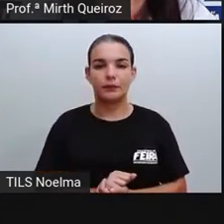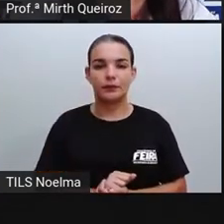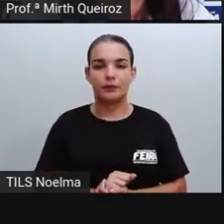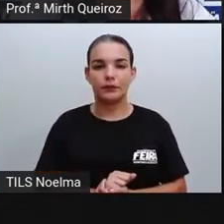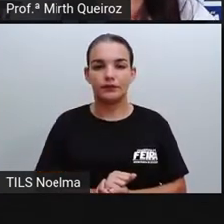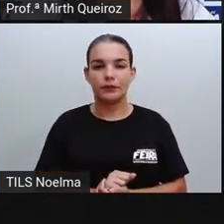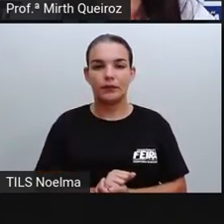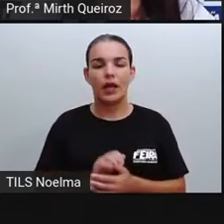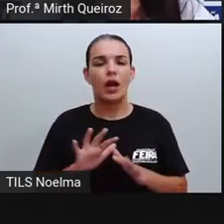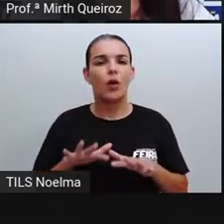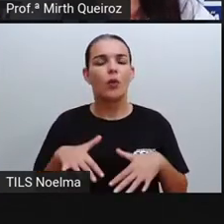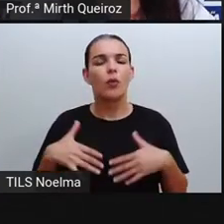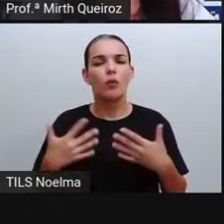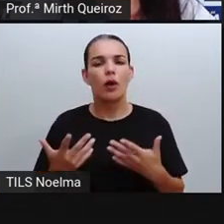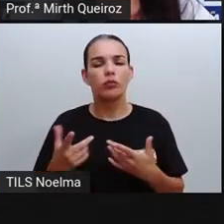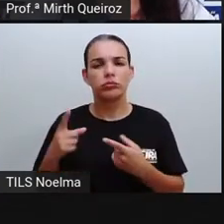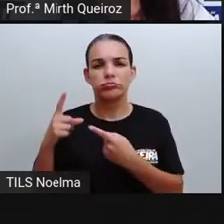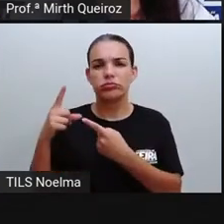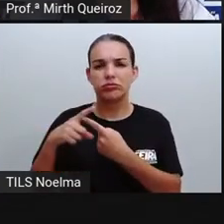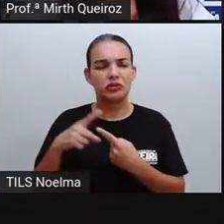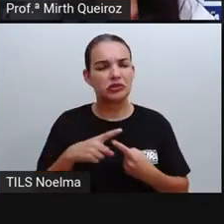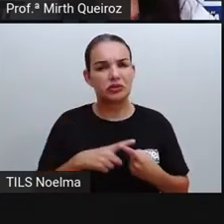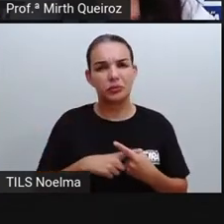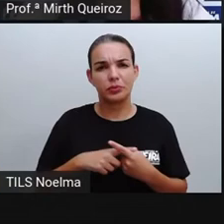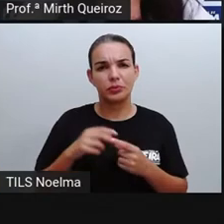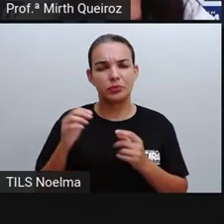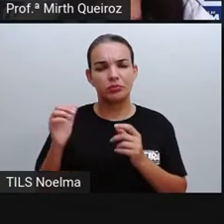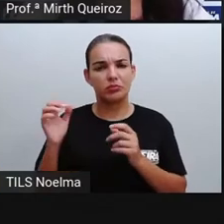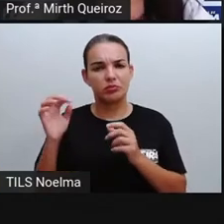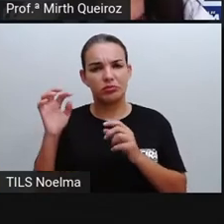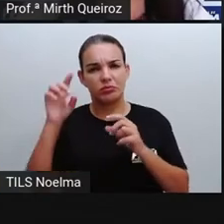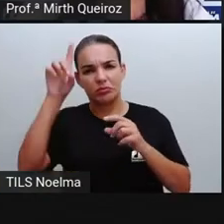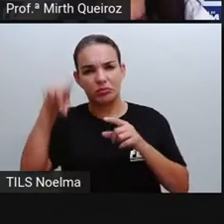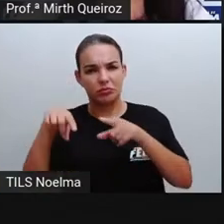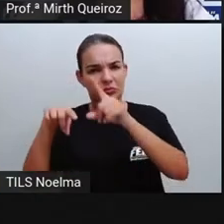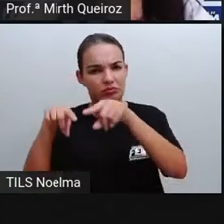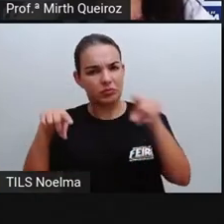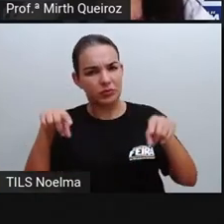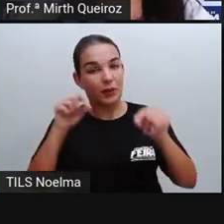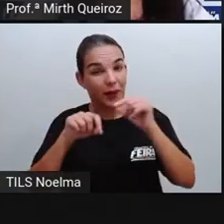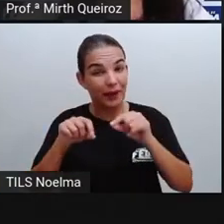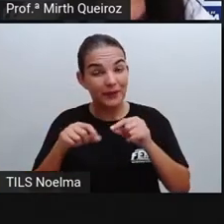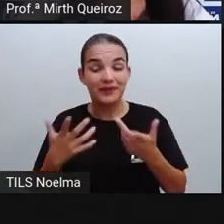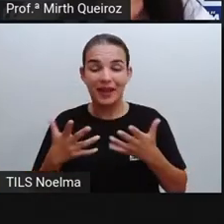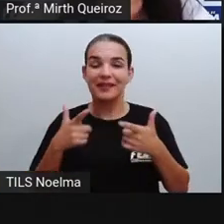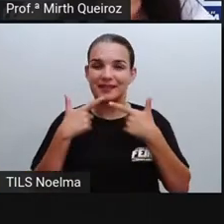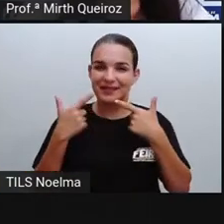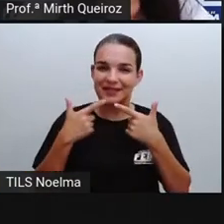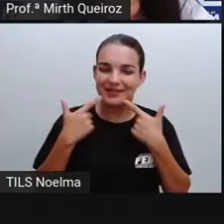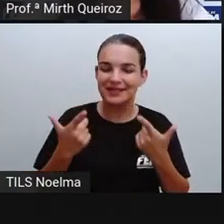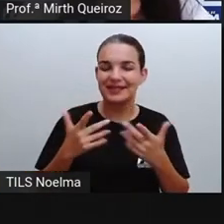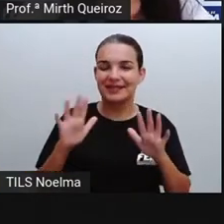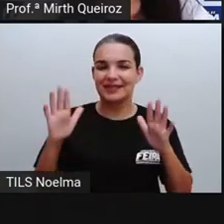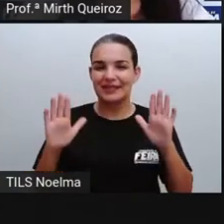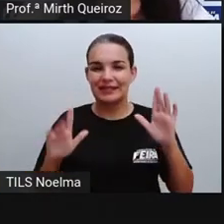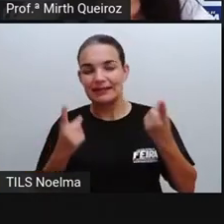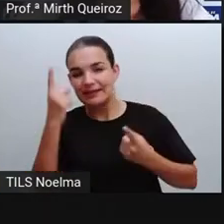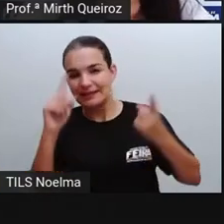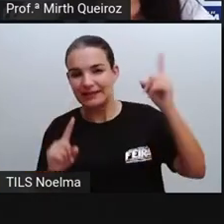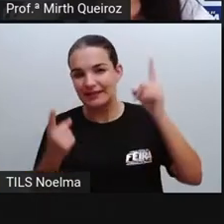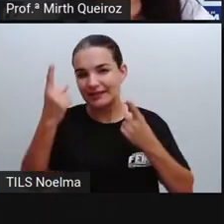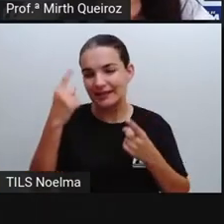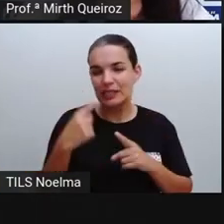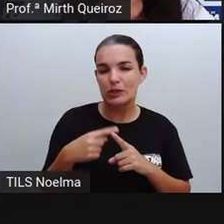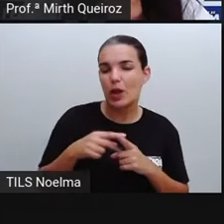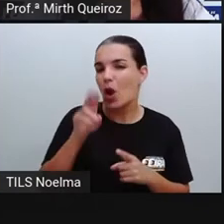Que tipo de infográfico é esse? É um infográfico animado, né? Pois a gente utiliza aí para passar